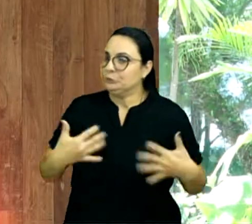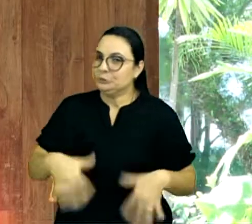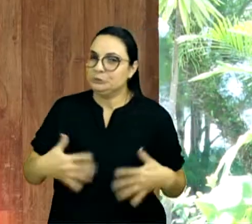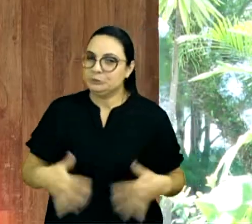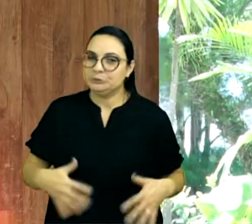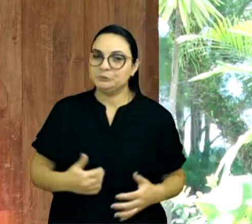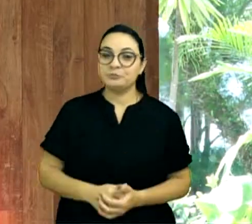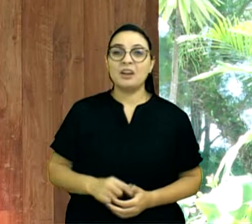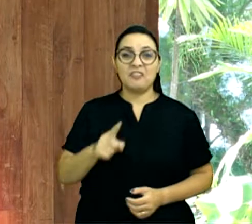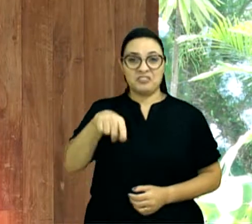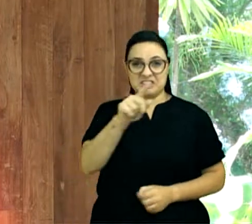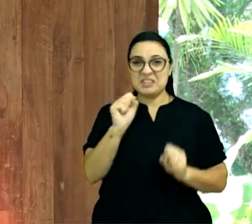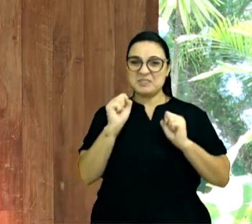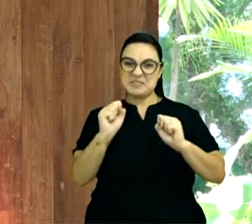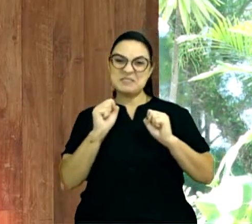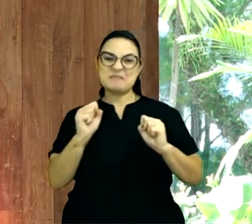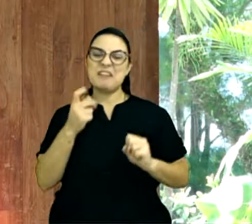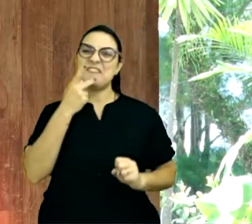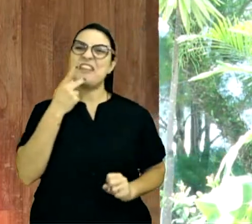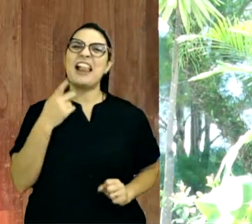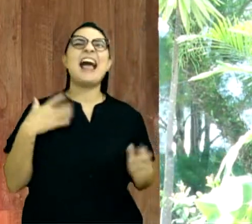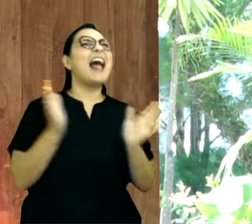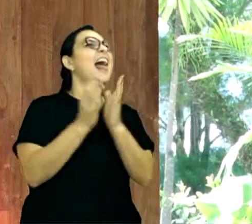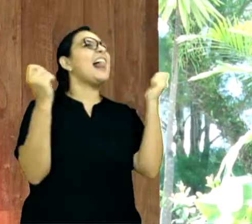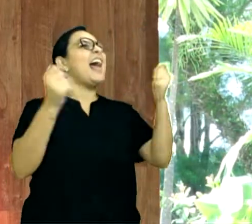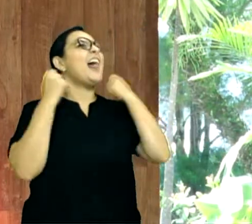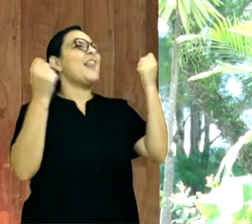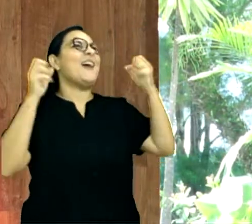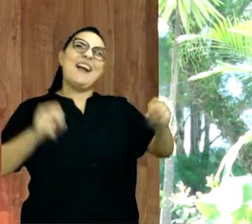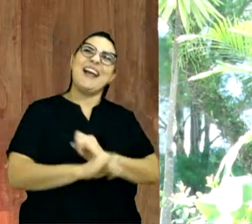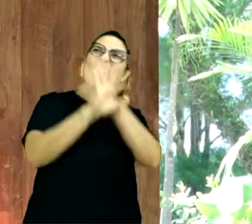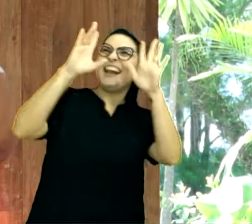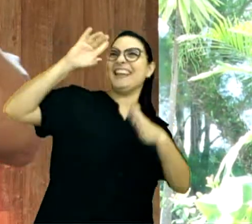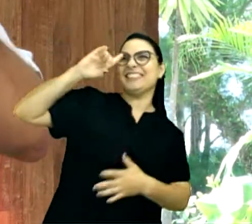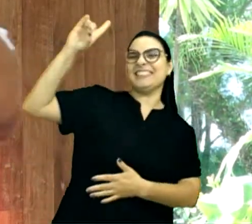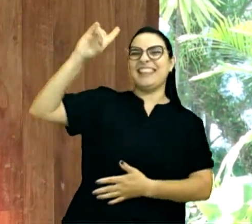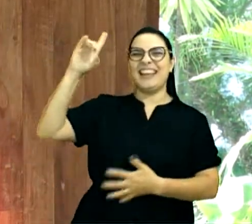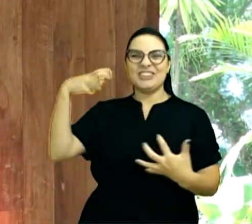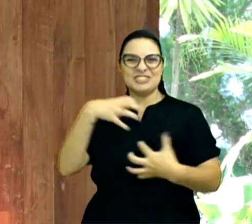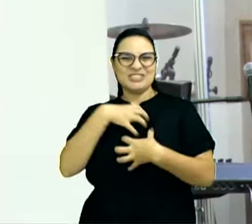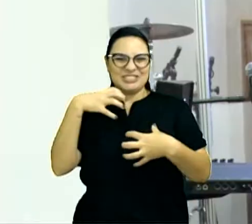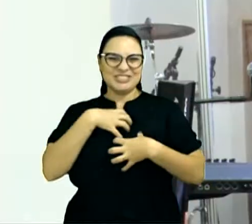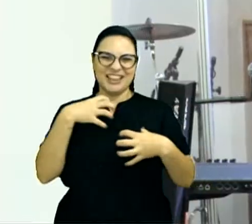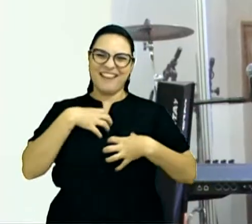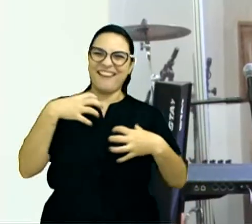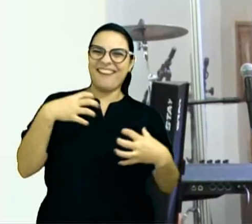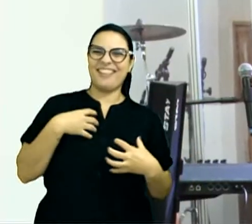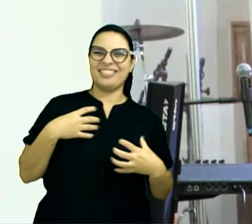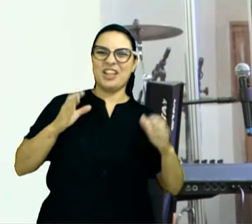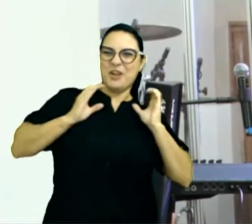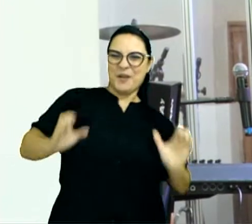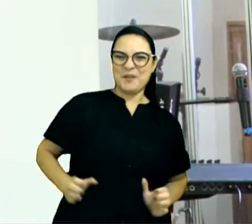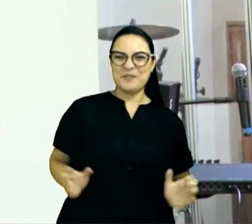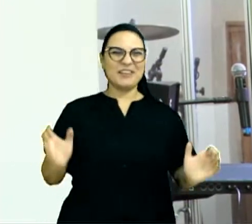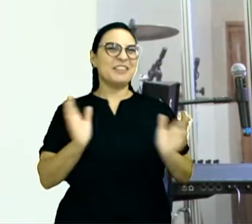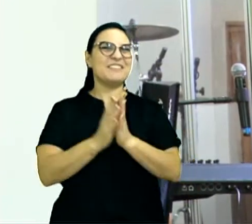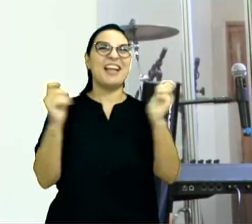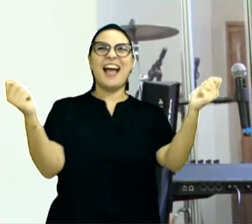glória, oh Deus amado, não é? Faz até gesto, oh aleluia,